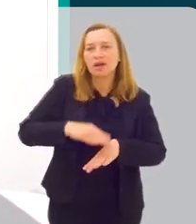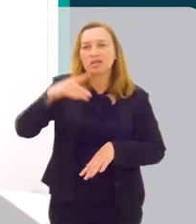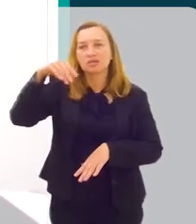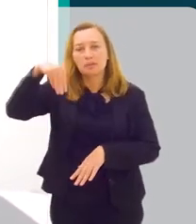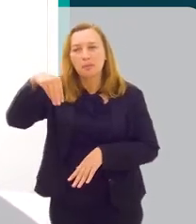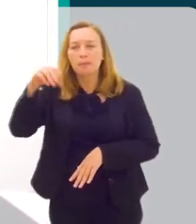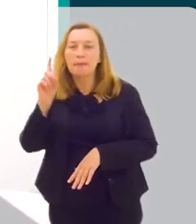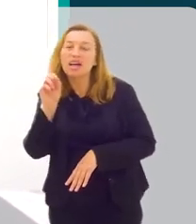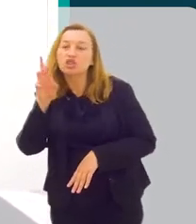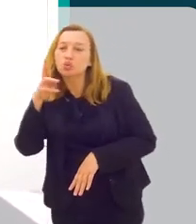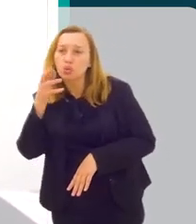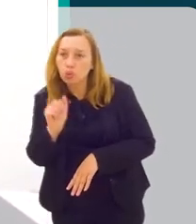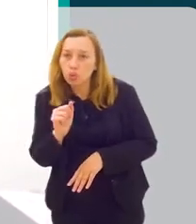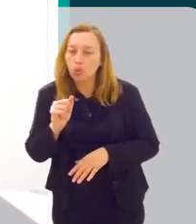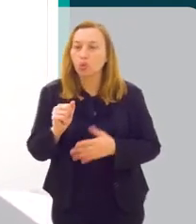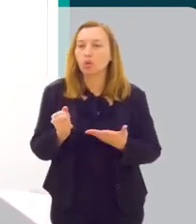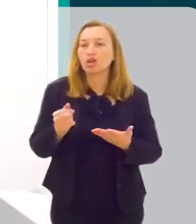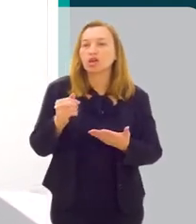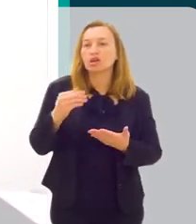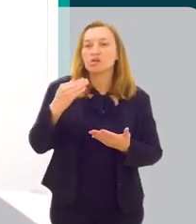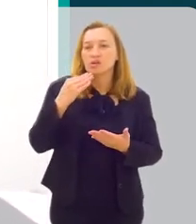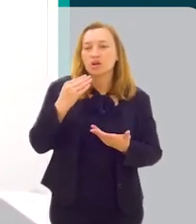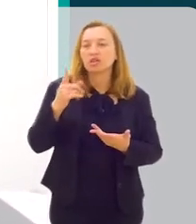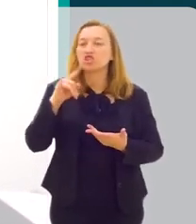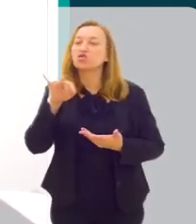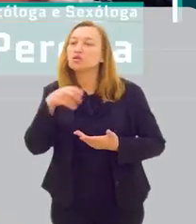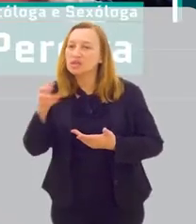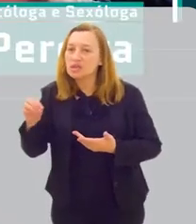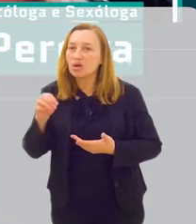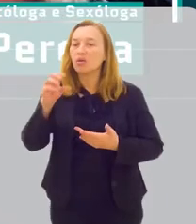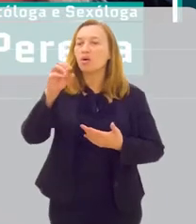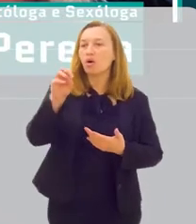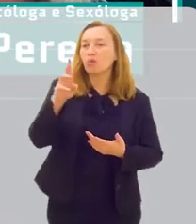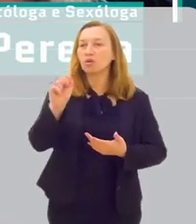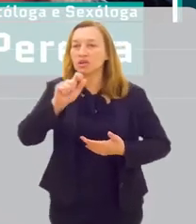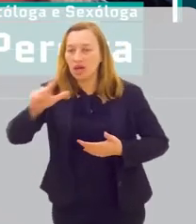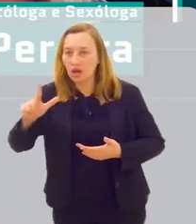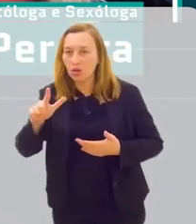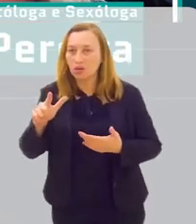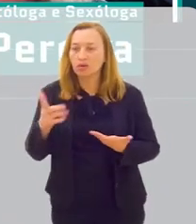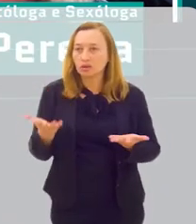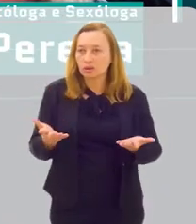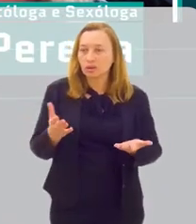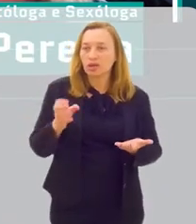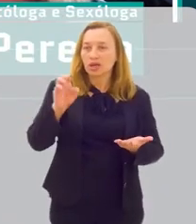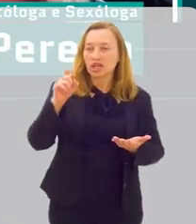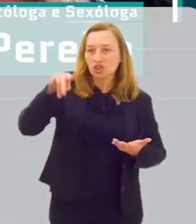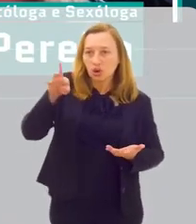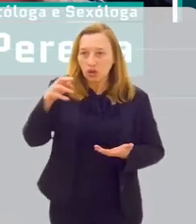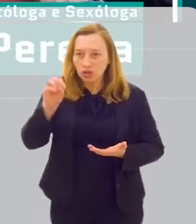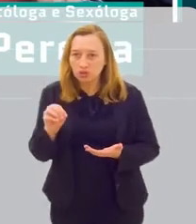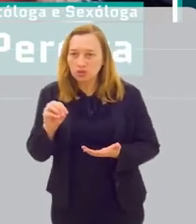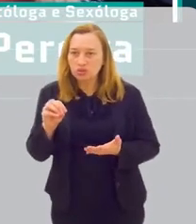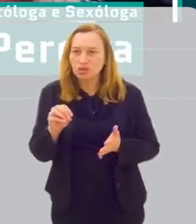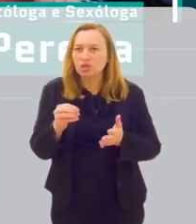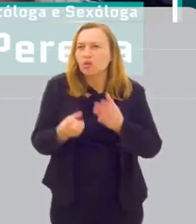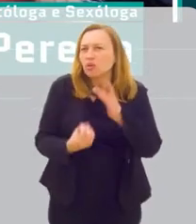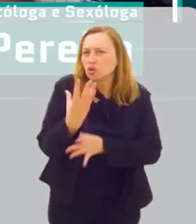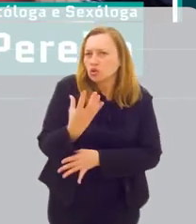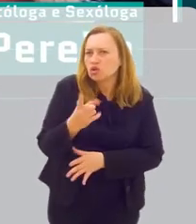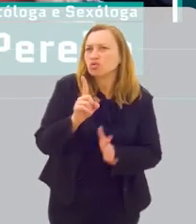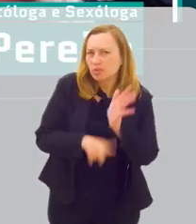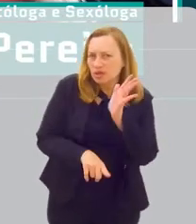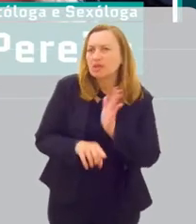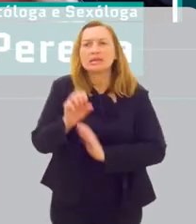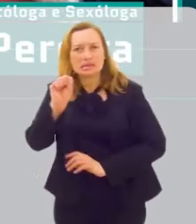velho, mais maduro, a gente vai tendo uma disfunção hormonal. No caso do endócrino, ele vai fazer essa reposição. produzindo menos, é